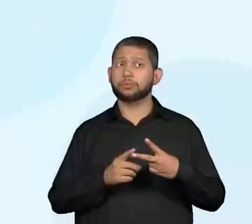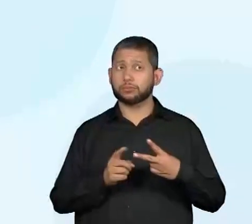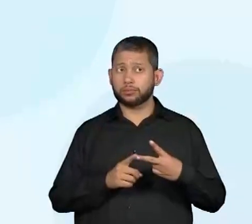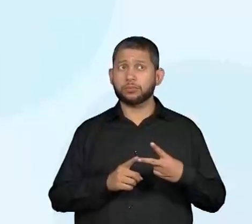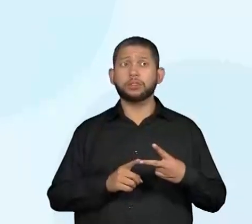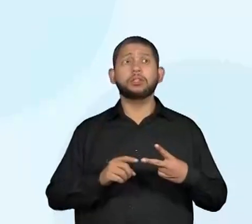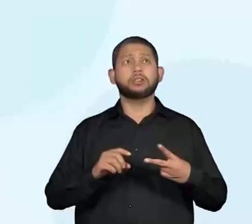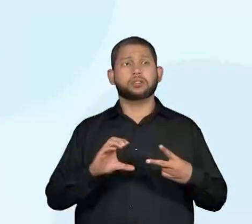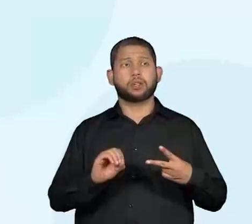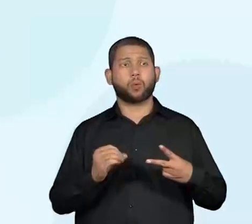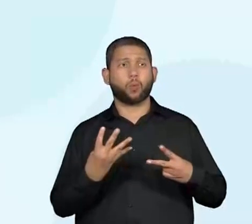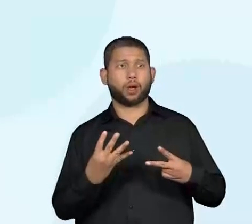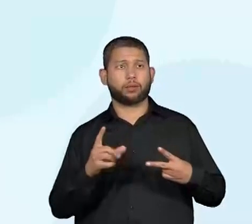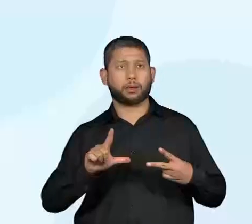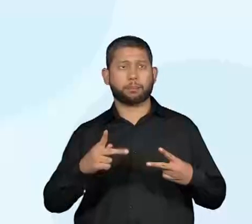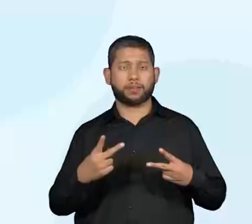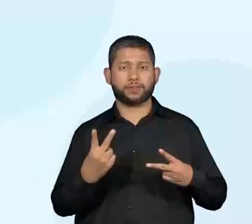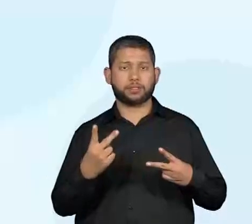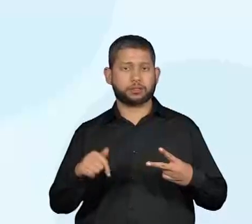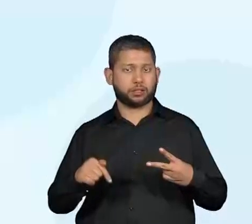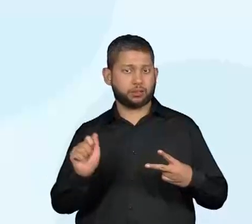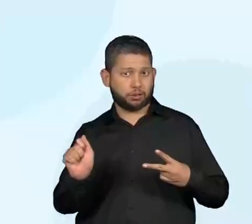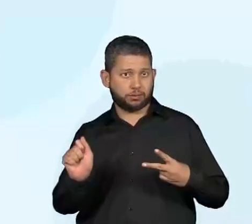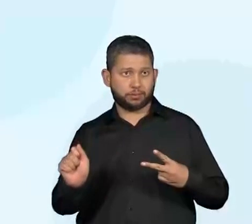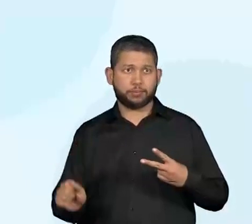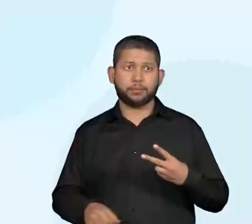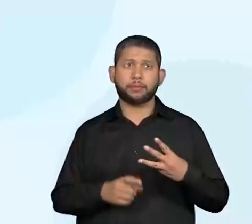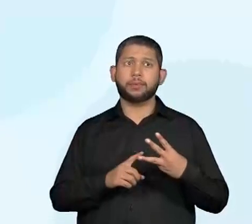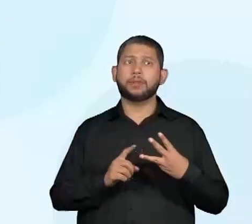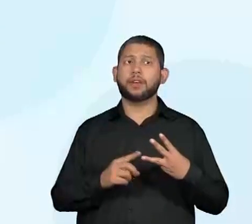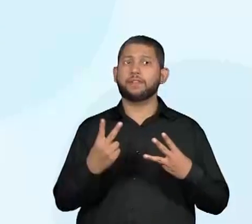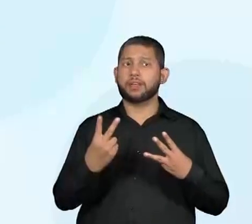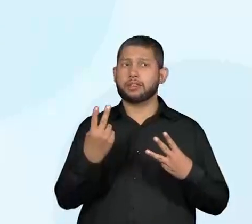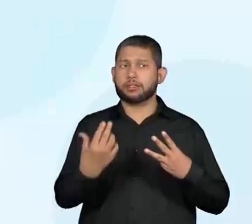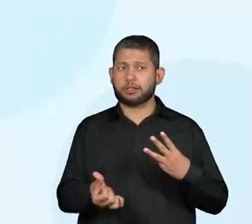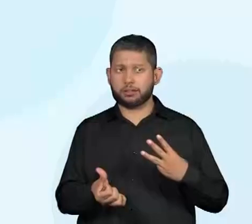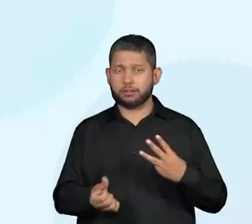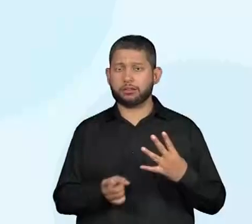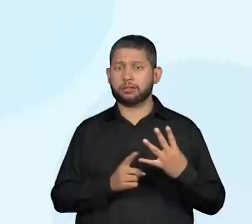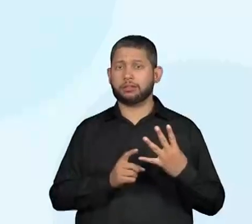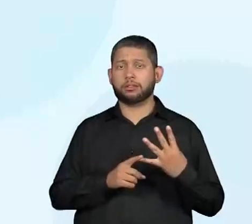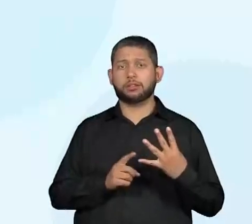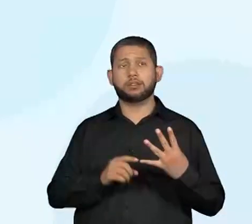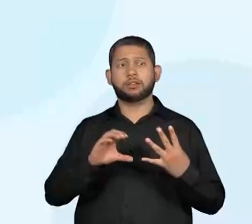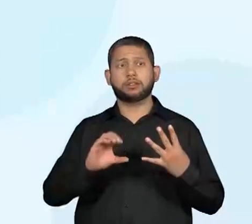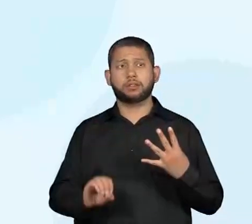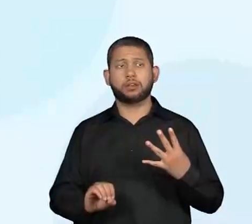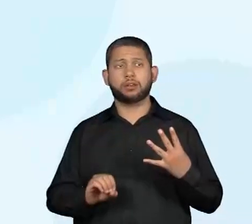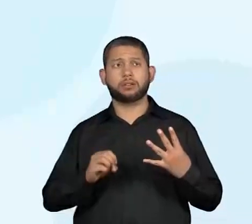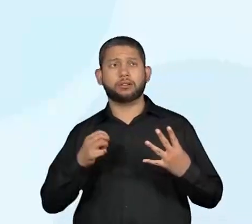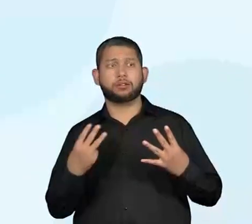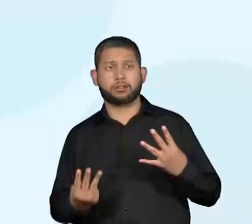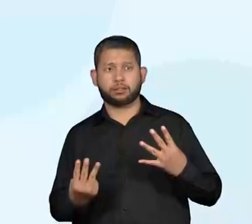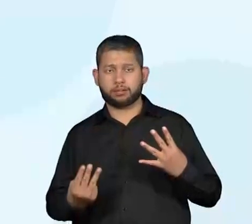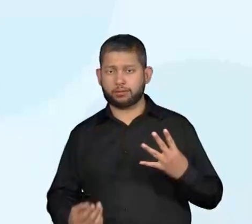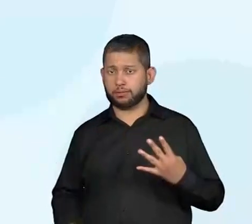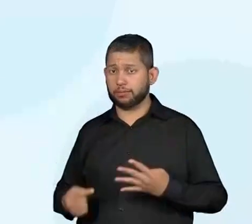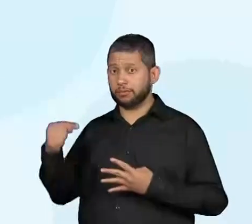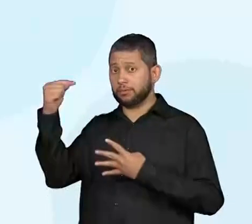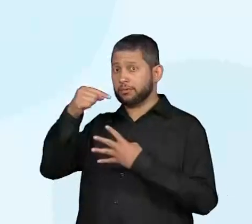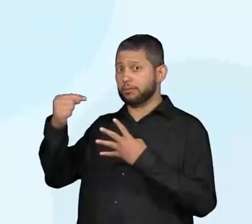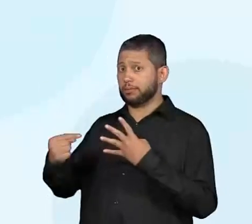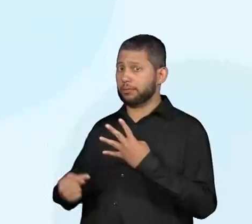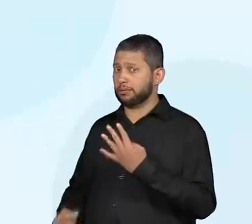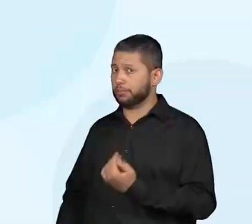EF04LP27A, a EF35LP26